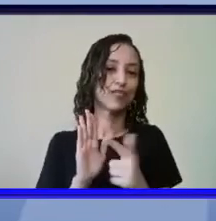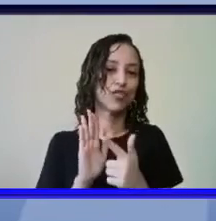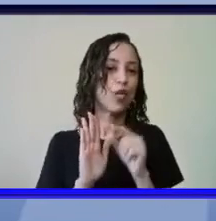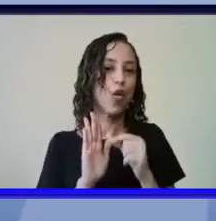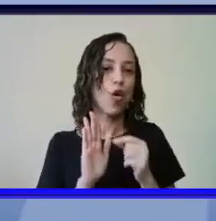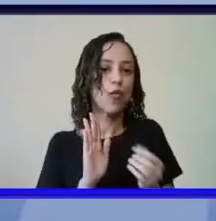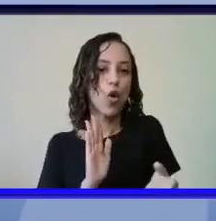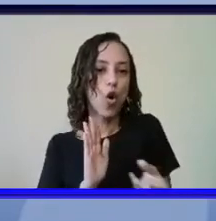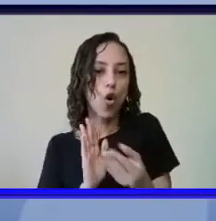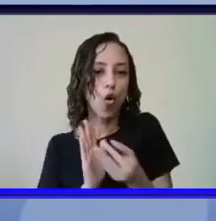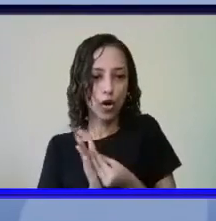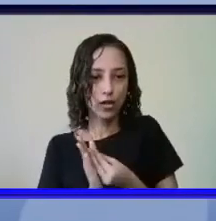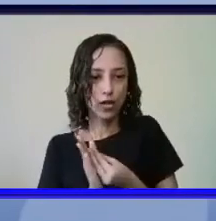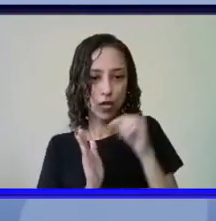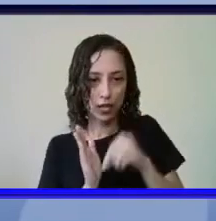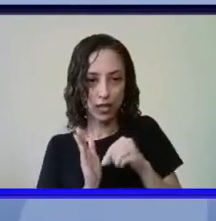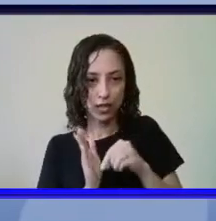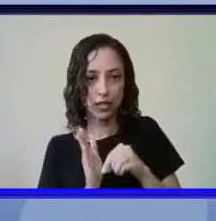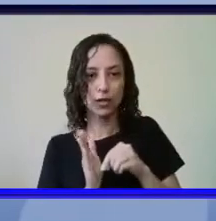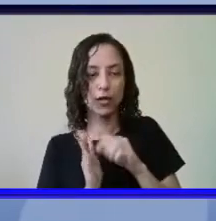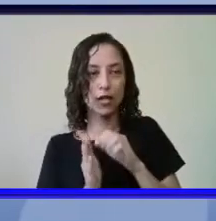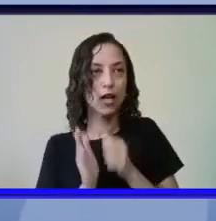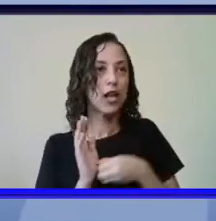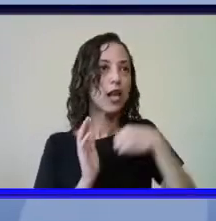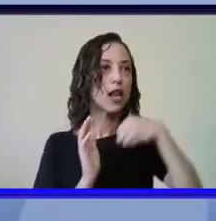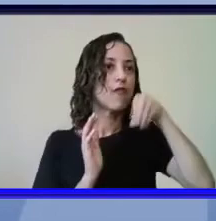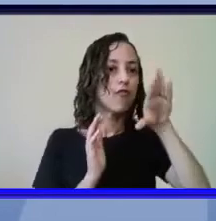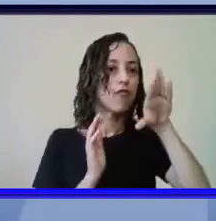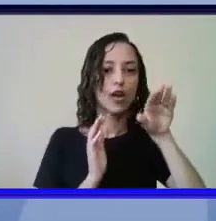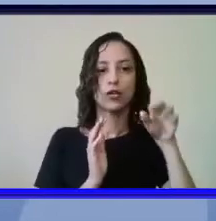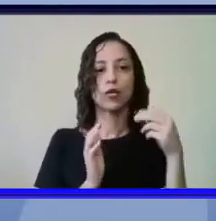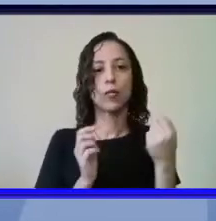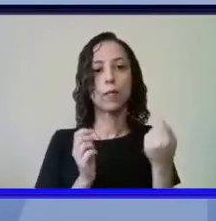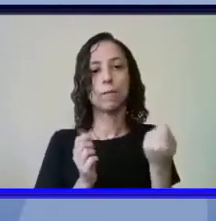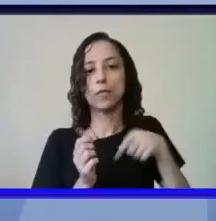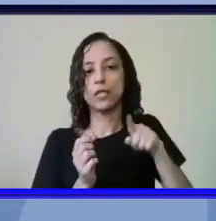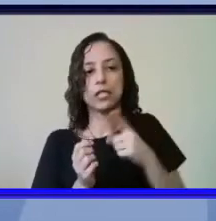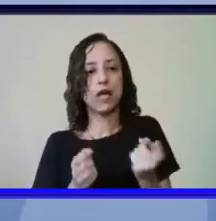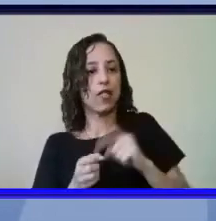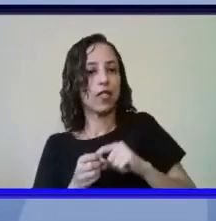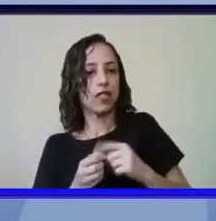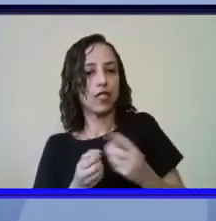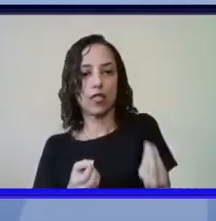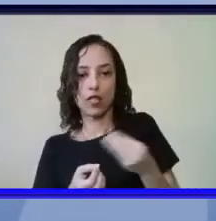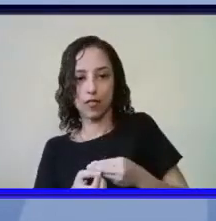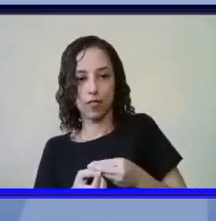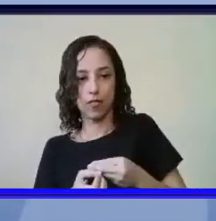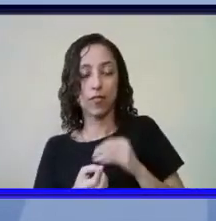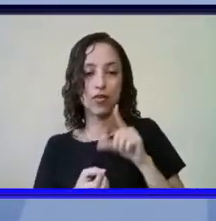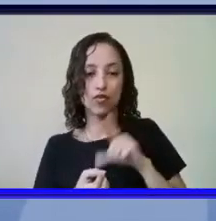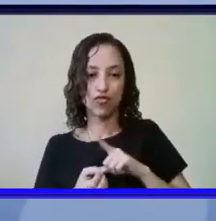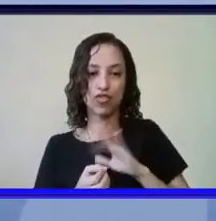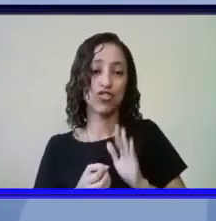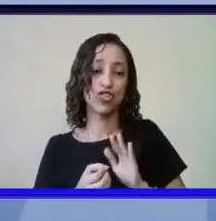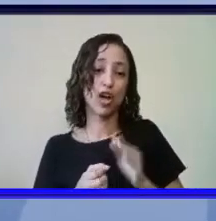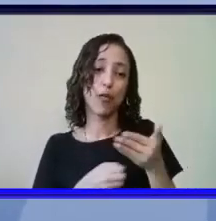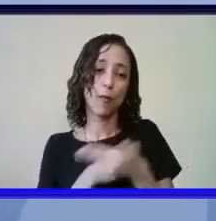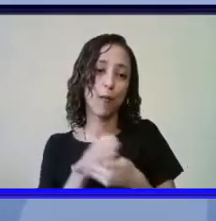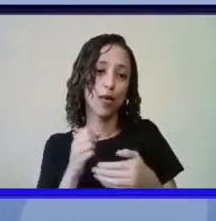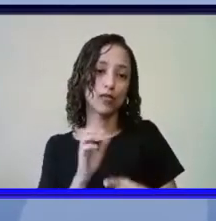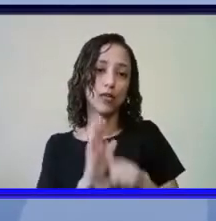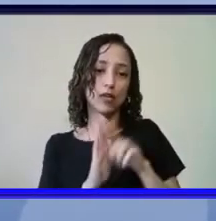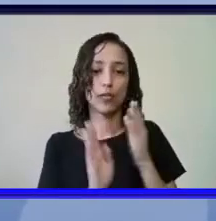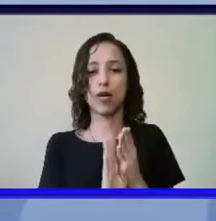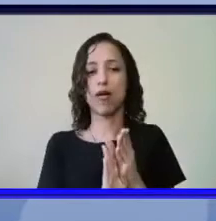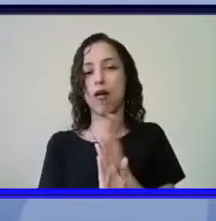coletado aqui tinha que devolver então esse material está depositado legalmente no exterior e hoje